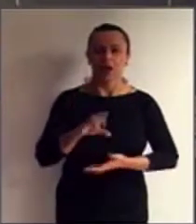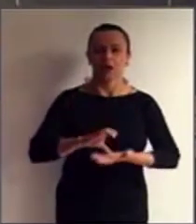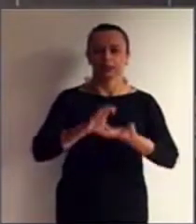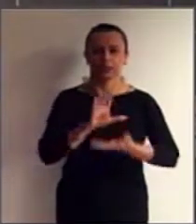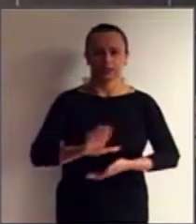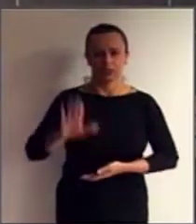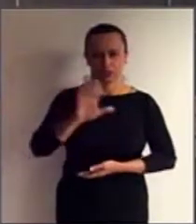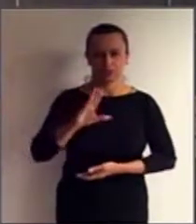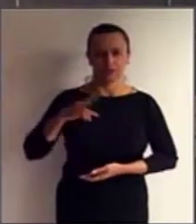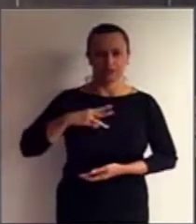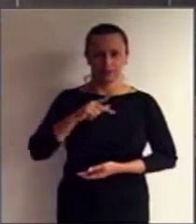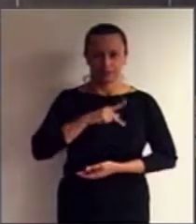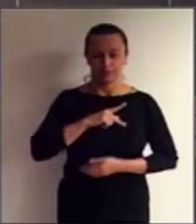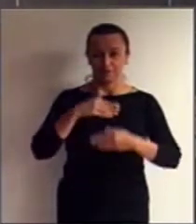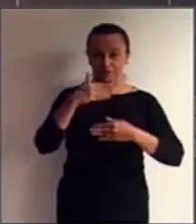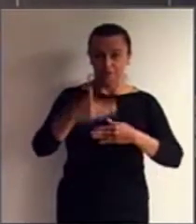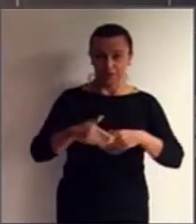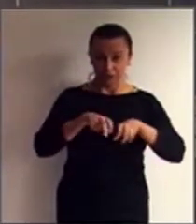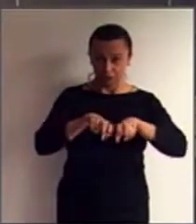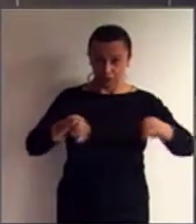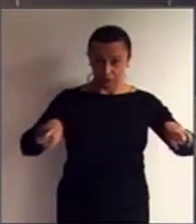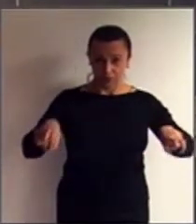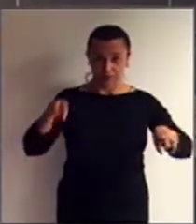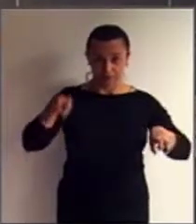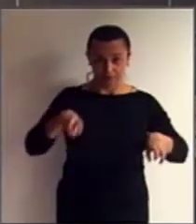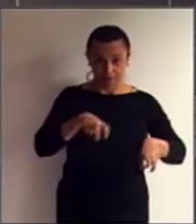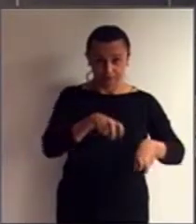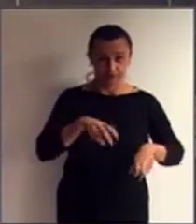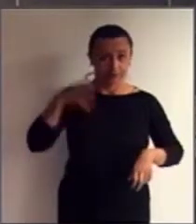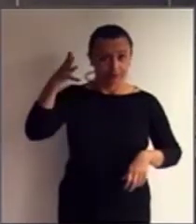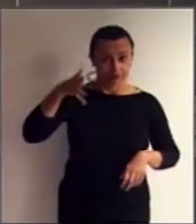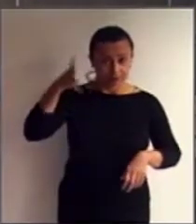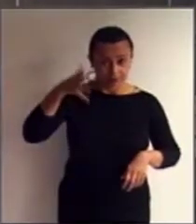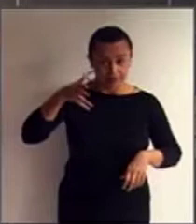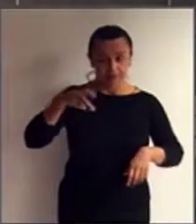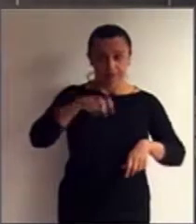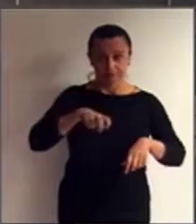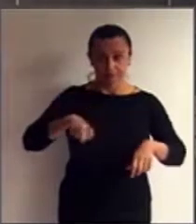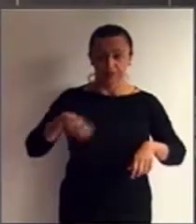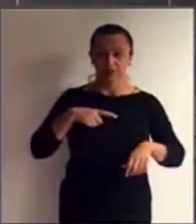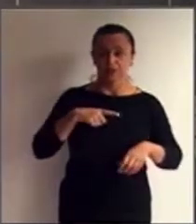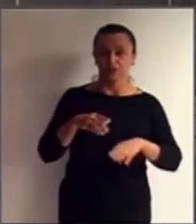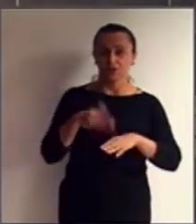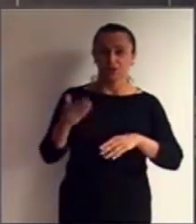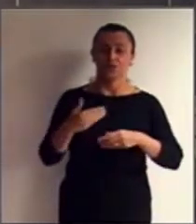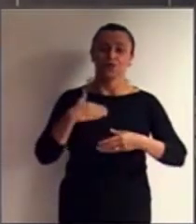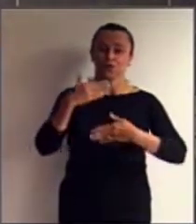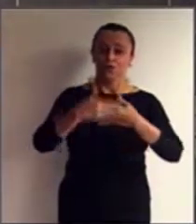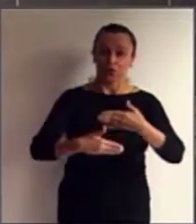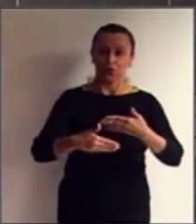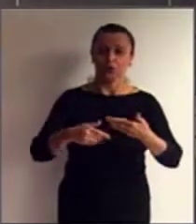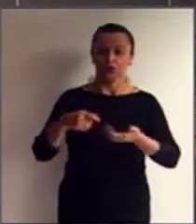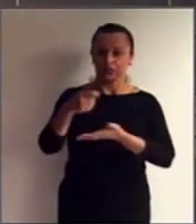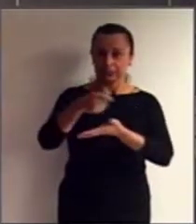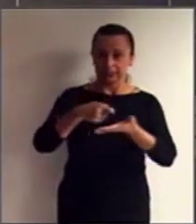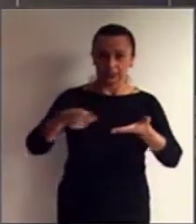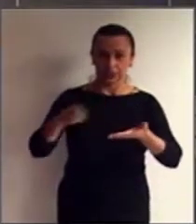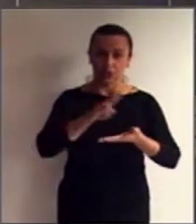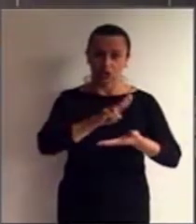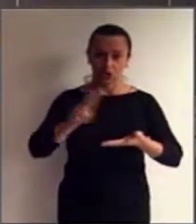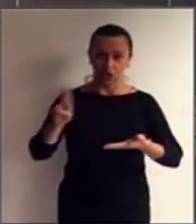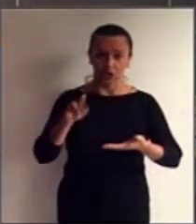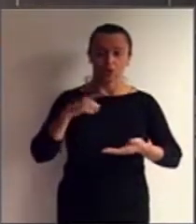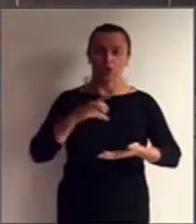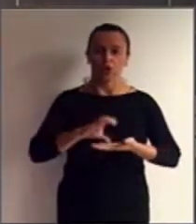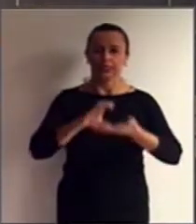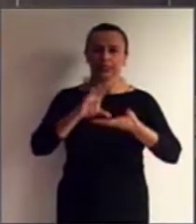frente do auditório estão as palestrantes sentadas lado a lado, tendo ao fundo a logomarca com a inscrição do Conselho Nacional do